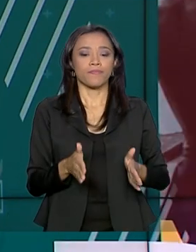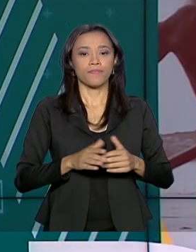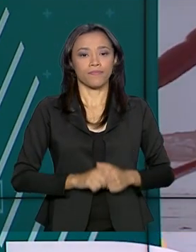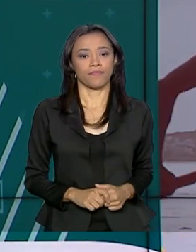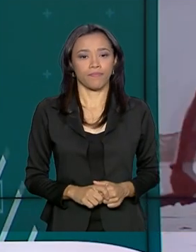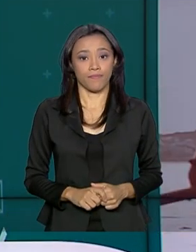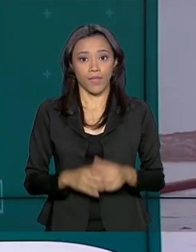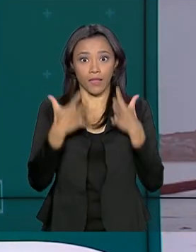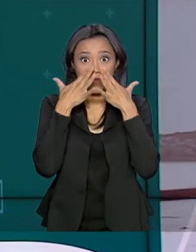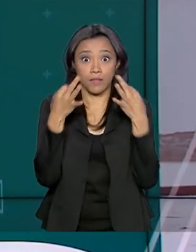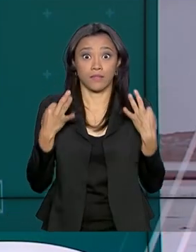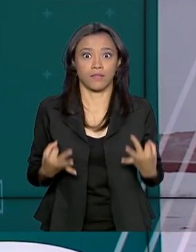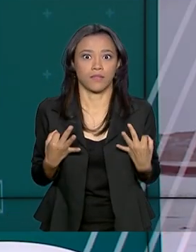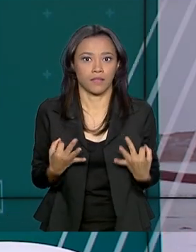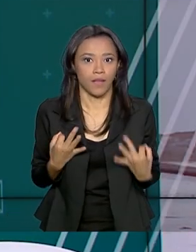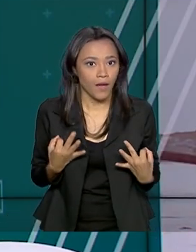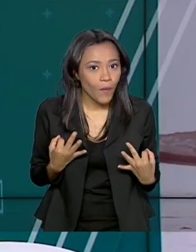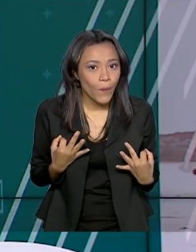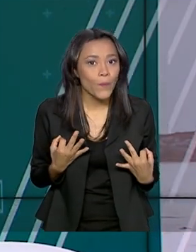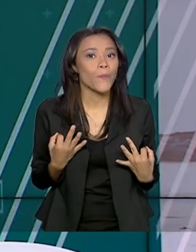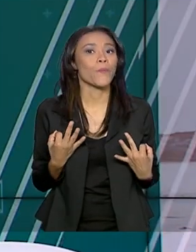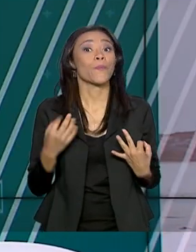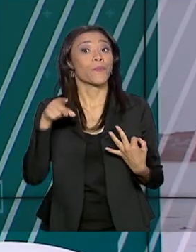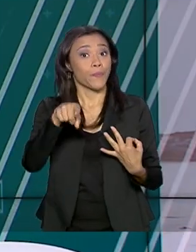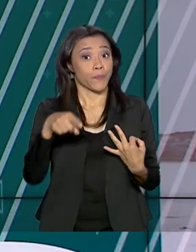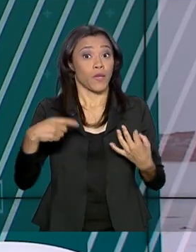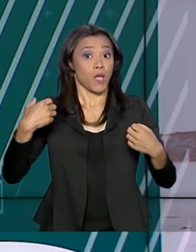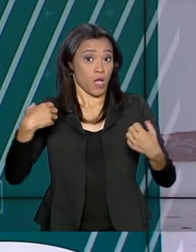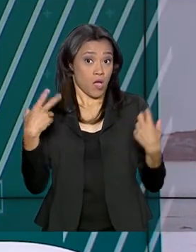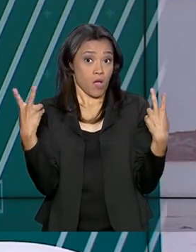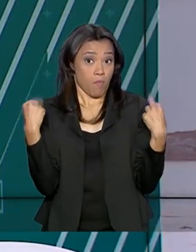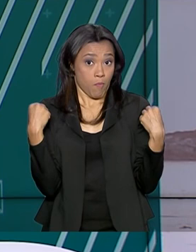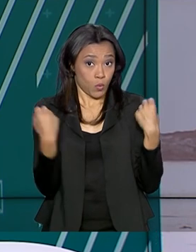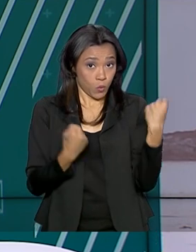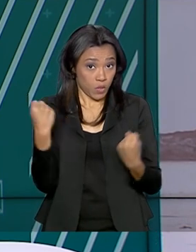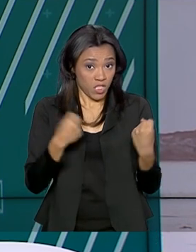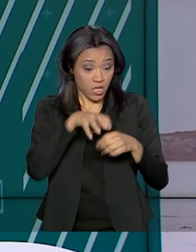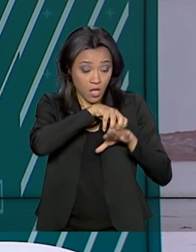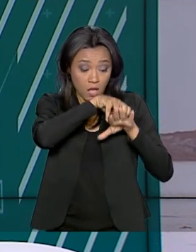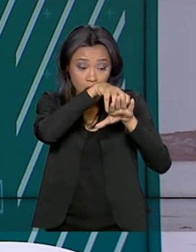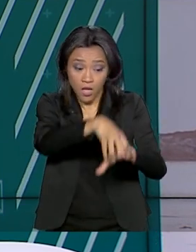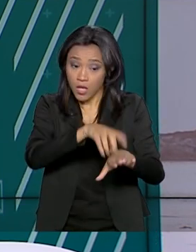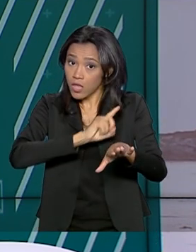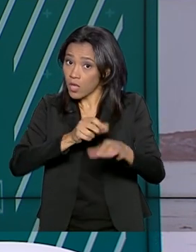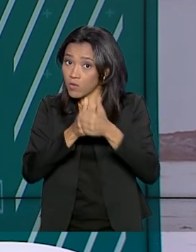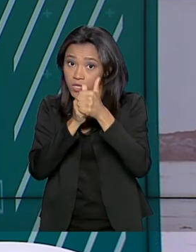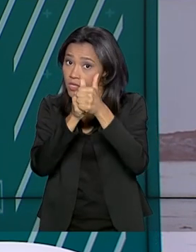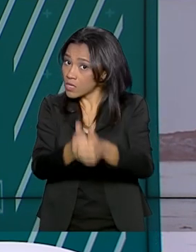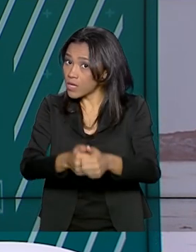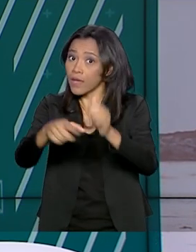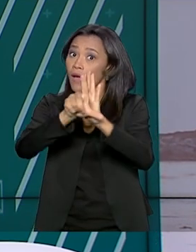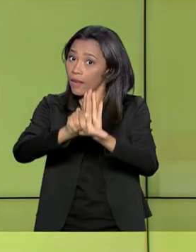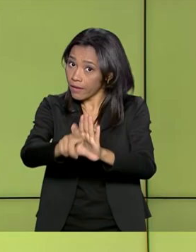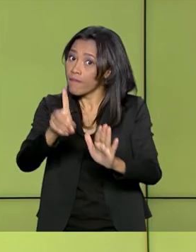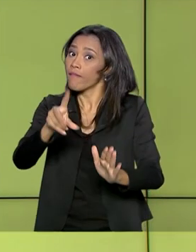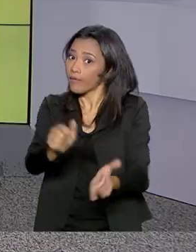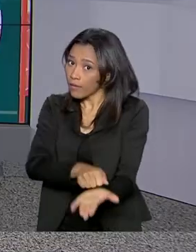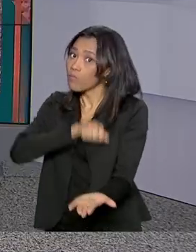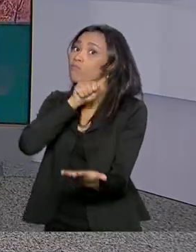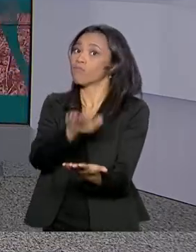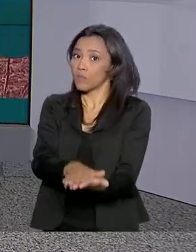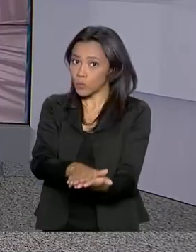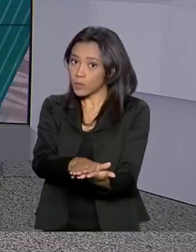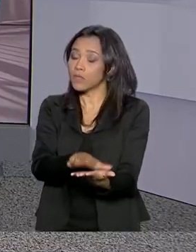E atenção motoristas, quem fizer transporte ilegal vai ser punido com mais vigor.